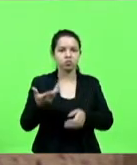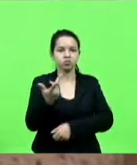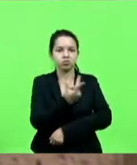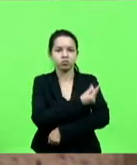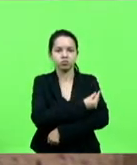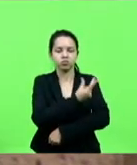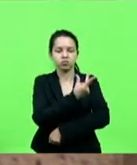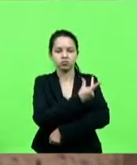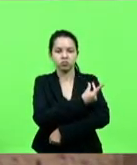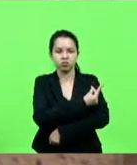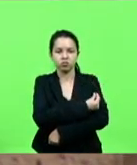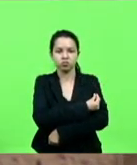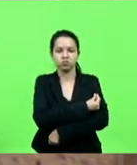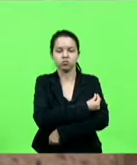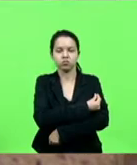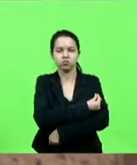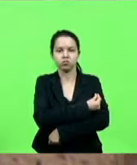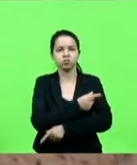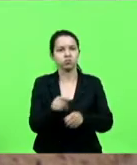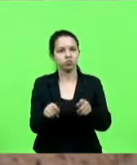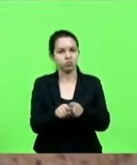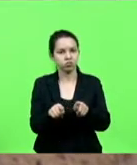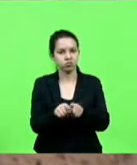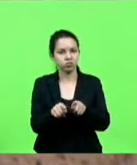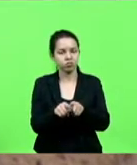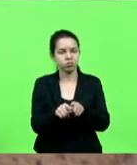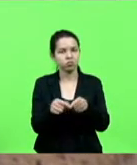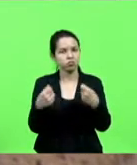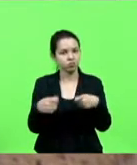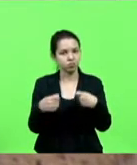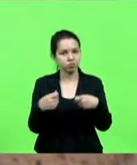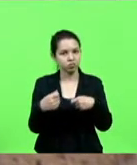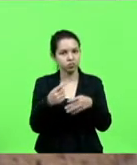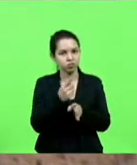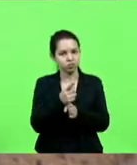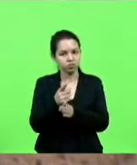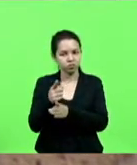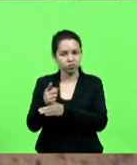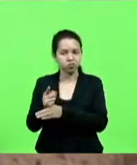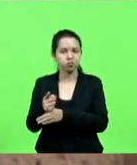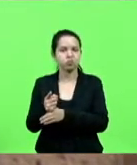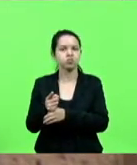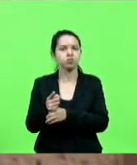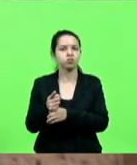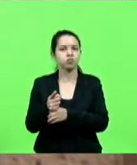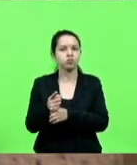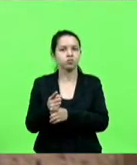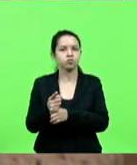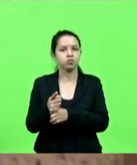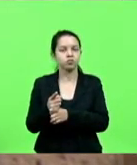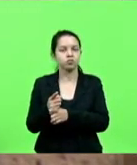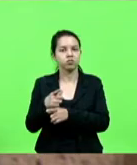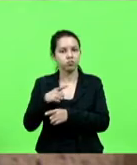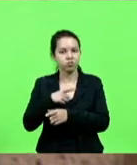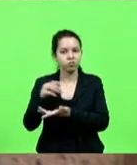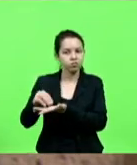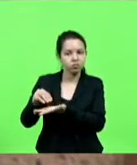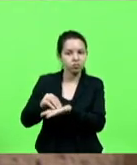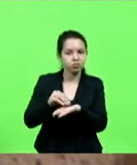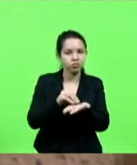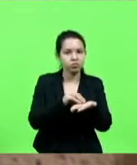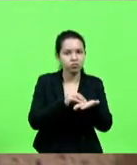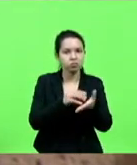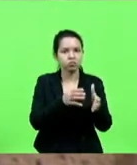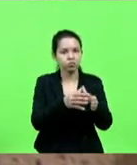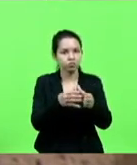e ir detectando e preenchendo todos os vazios que existem nos grupos